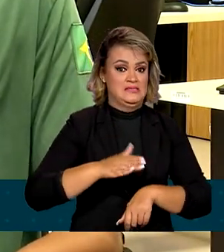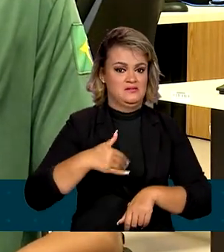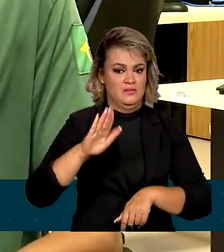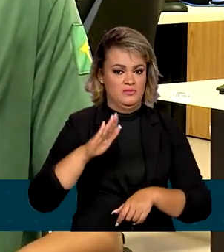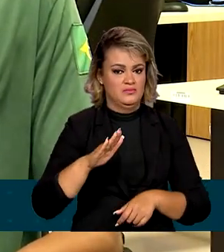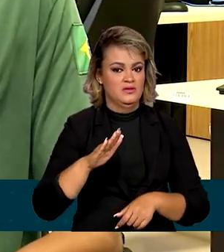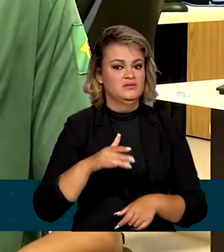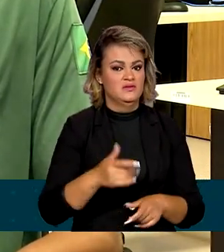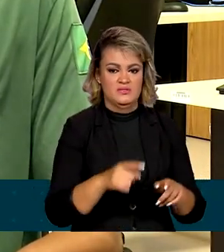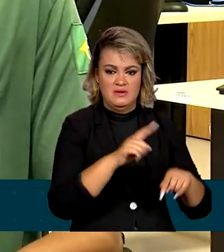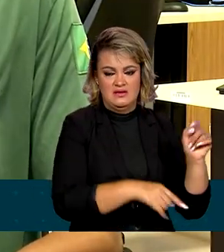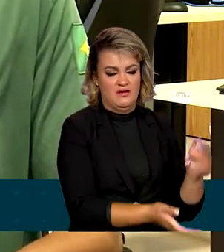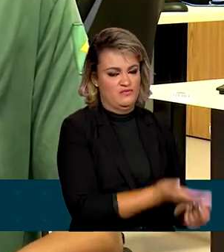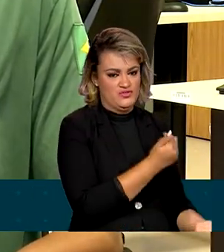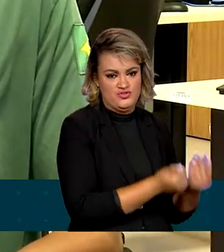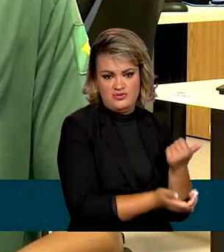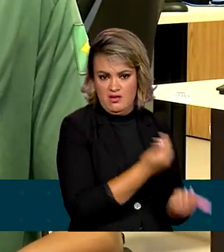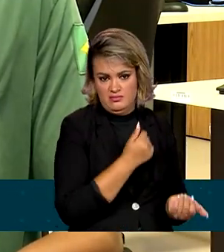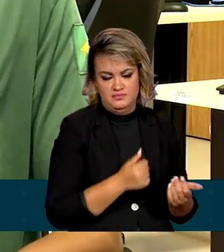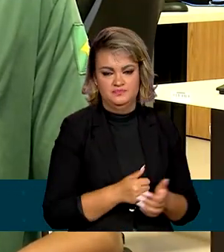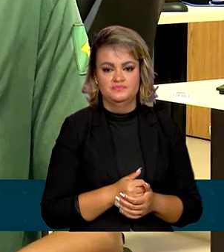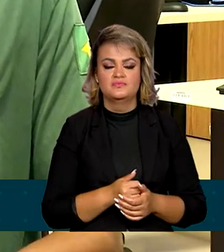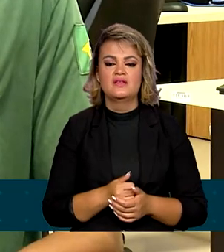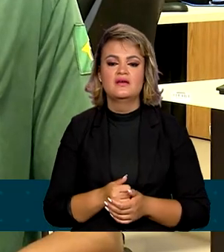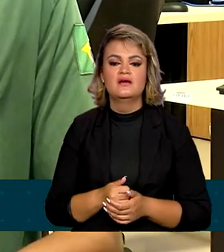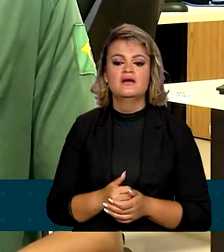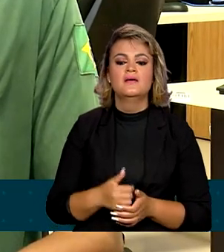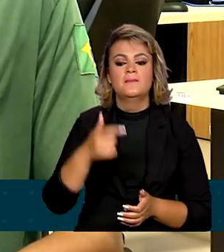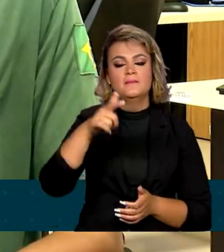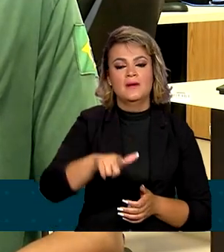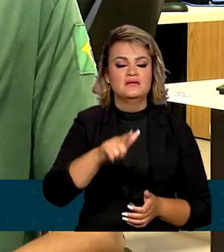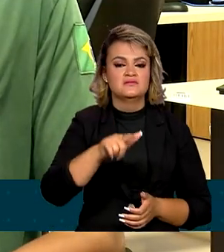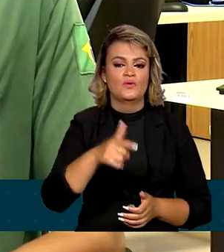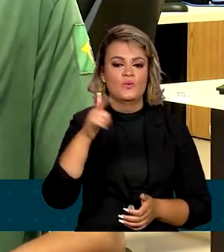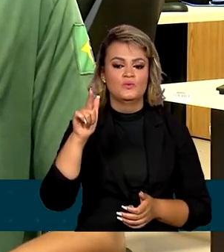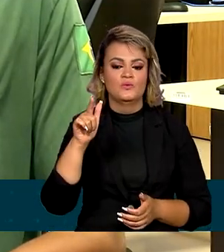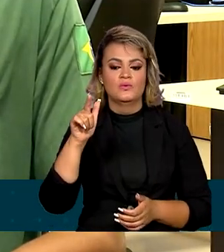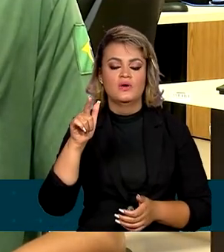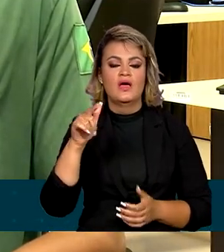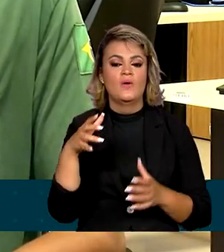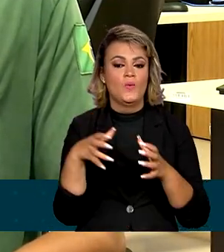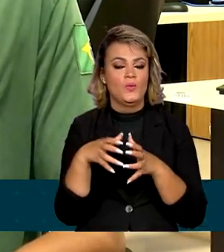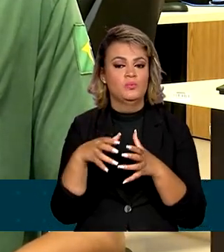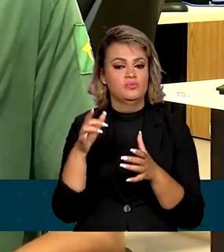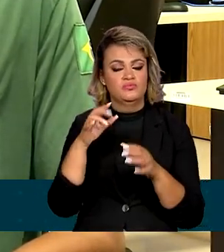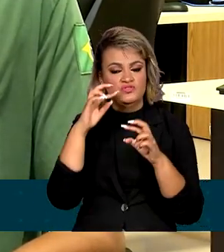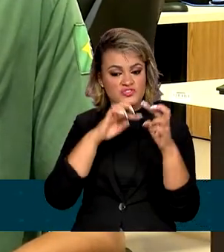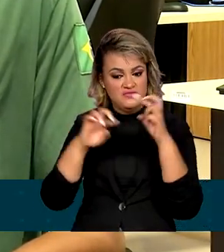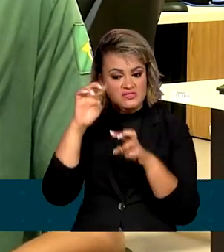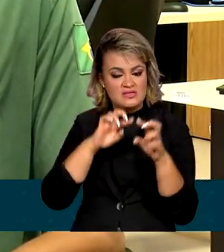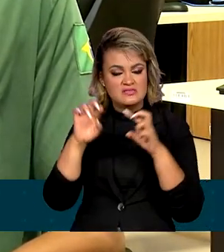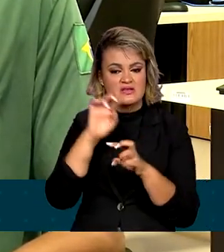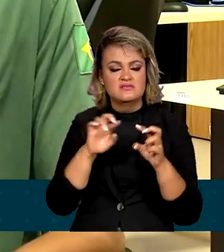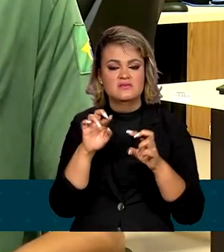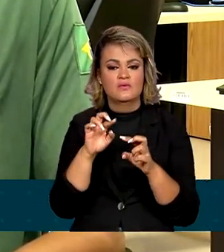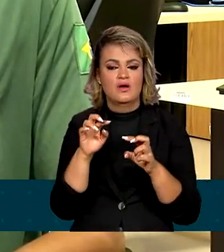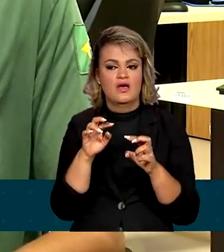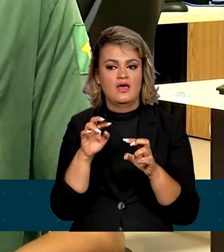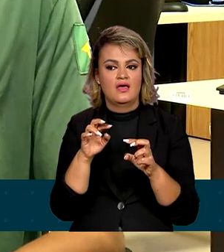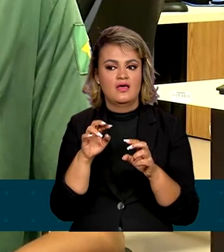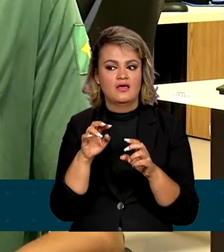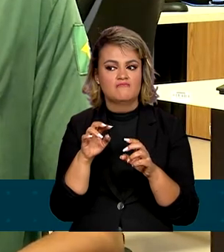objetivos principais nossos. E a gente também tem outra frente, que é uma equipe nossa de fiscalização especializada,